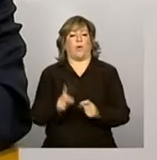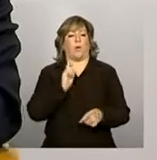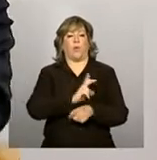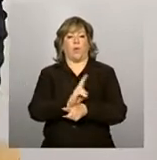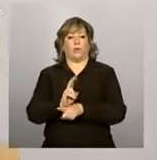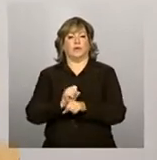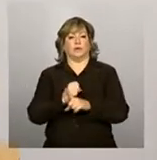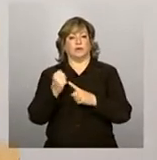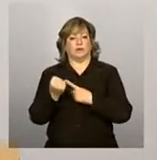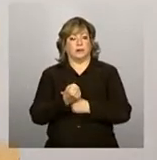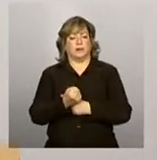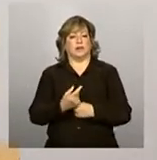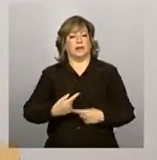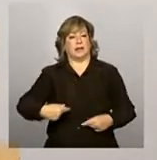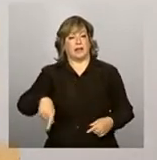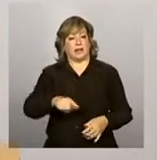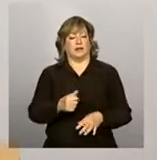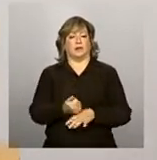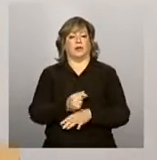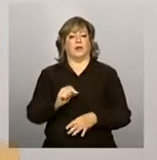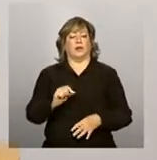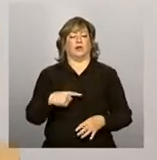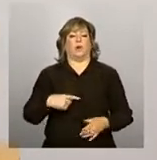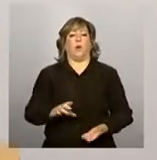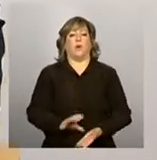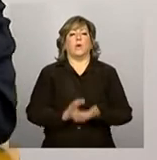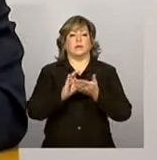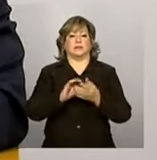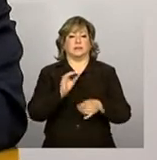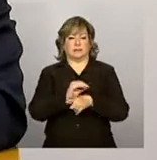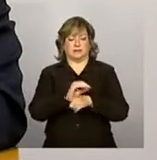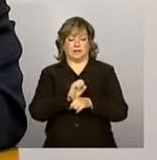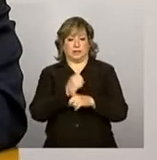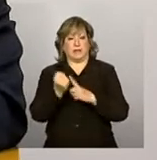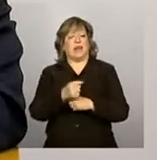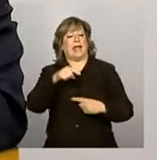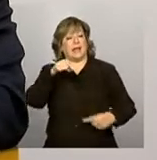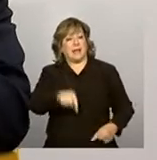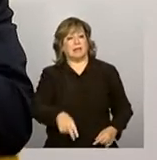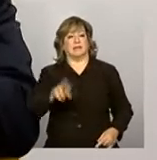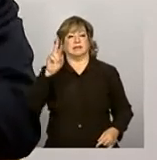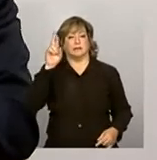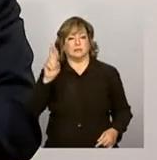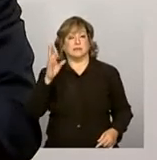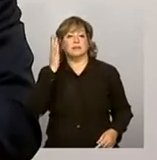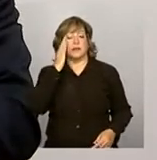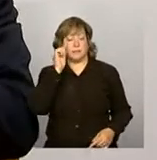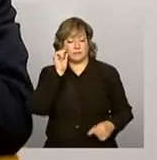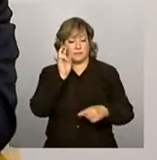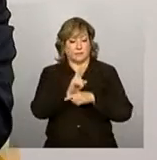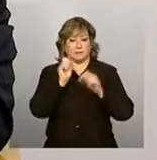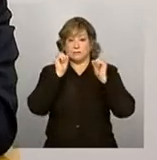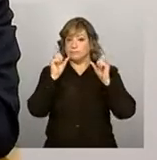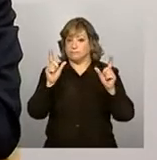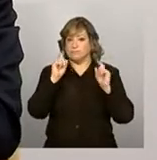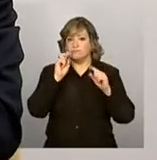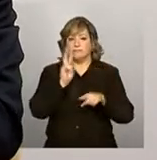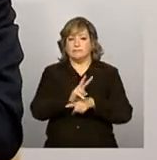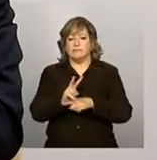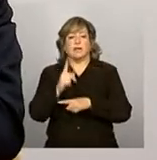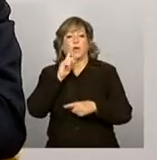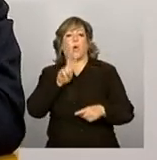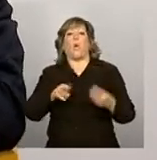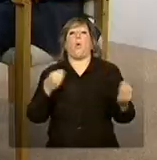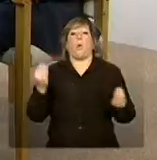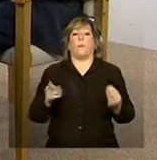normalmente são os conselhos de assistência social, ela é a responsável para ficar de olho aberto para ver como estão sendo gastos os